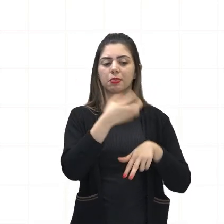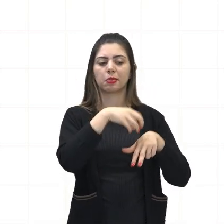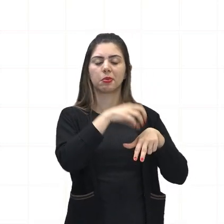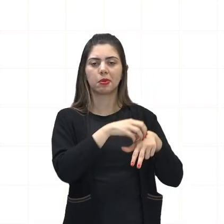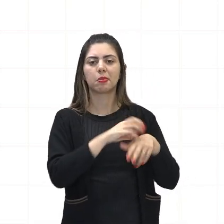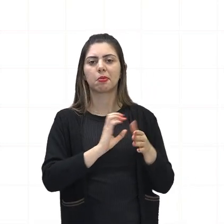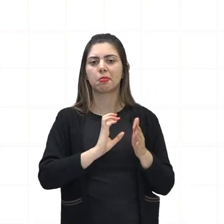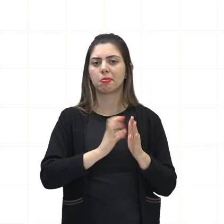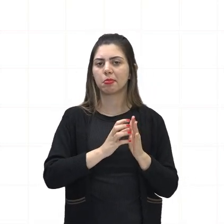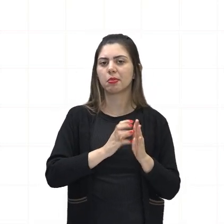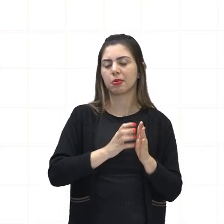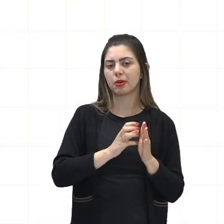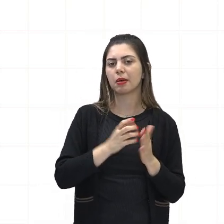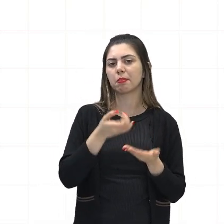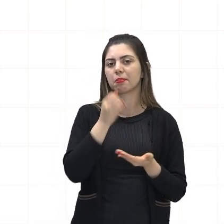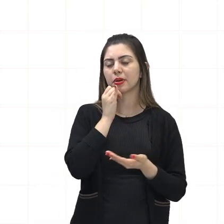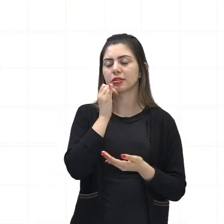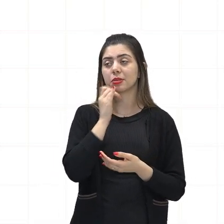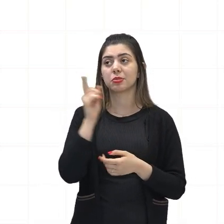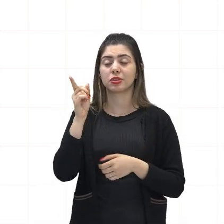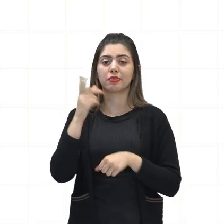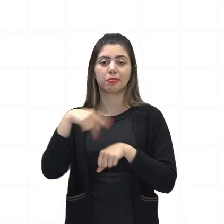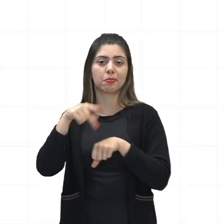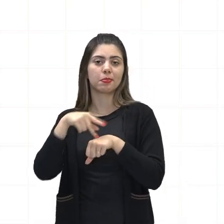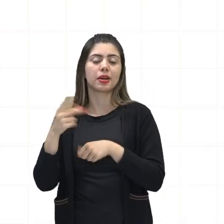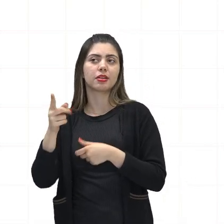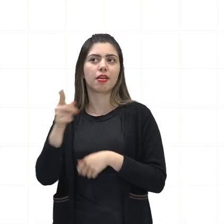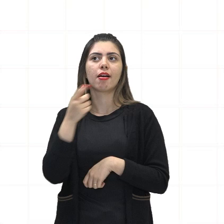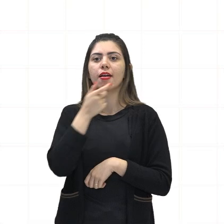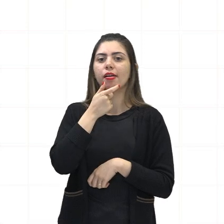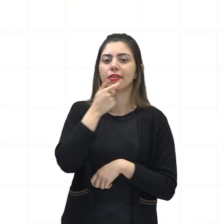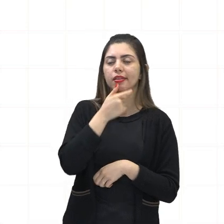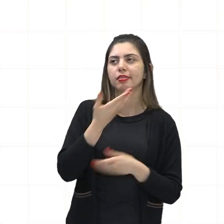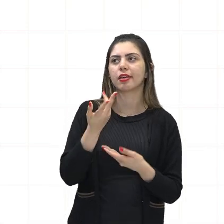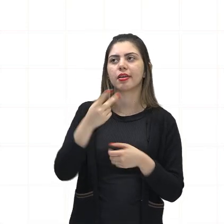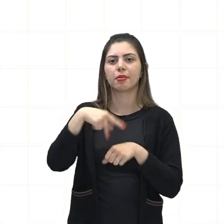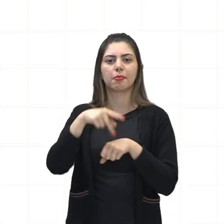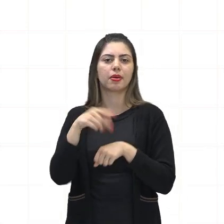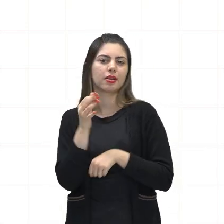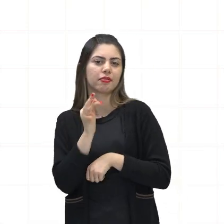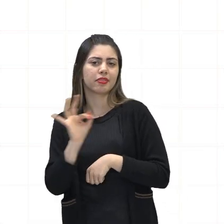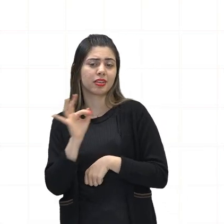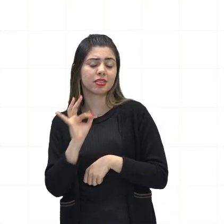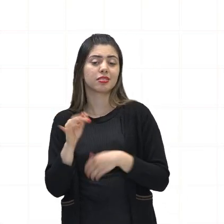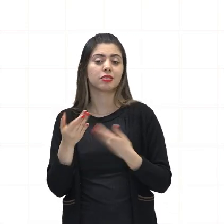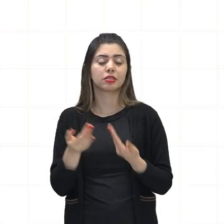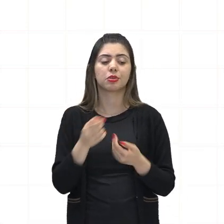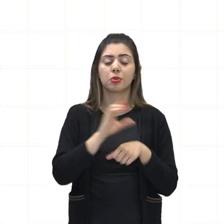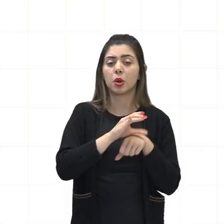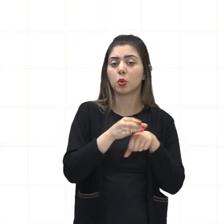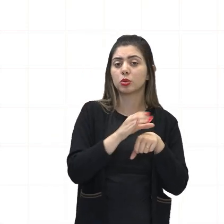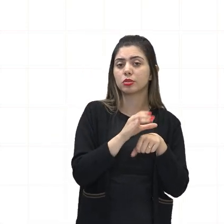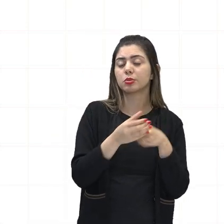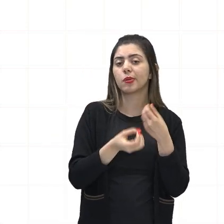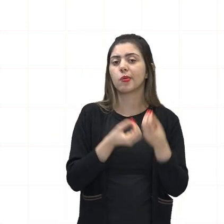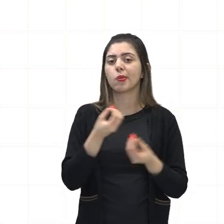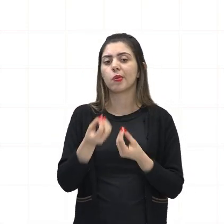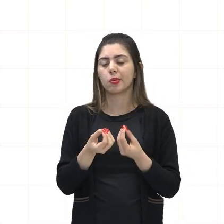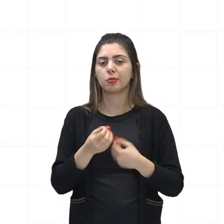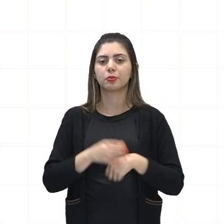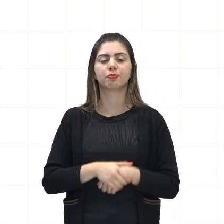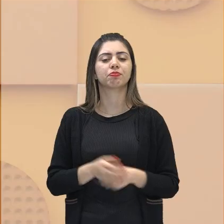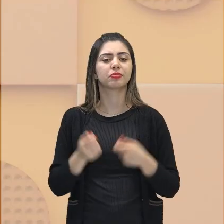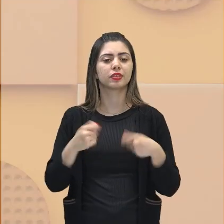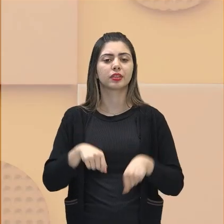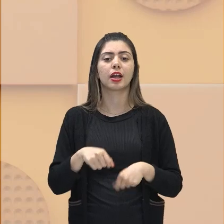aconteceu lá na Inglaterra, aconteceu na França, essa Constituição, ela fazia com que os